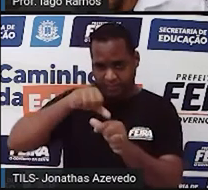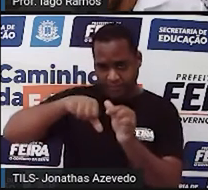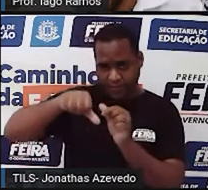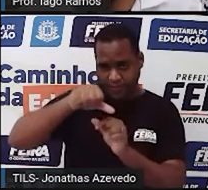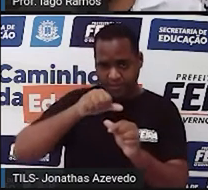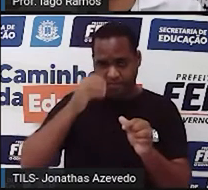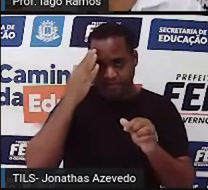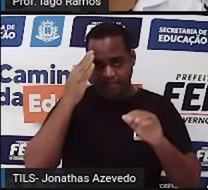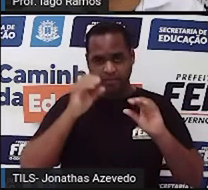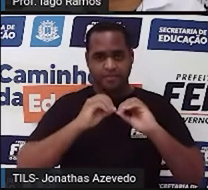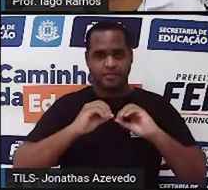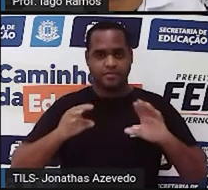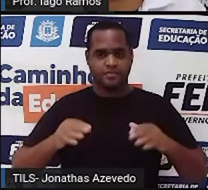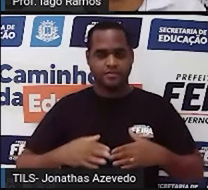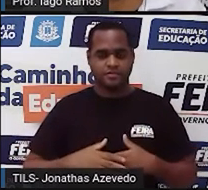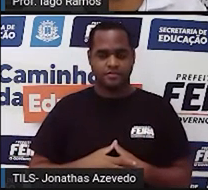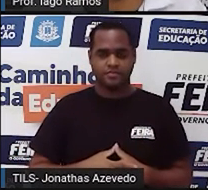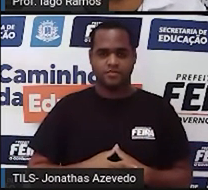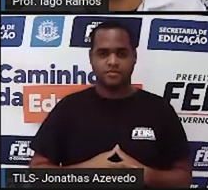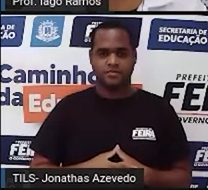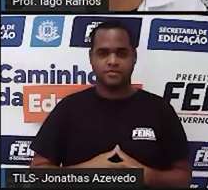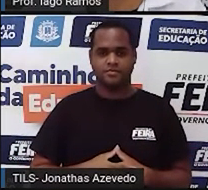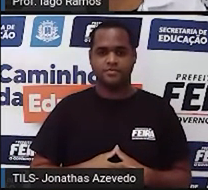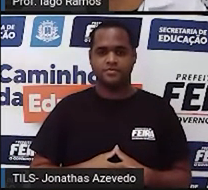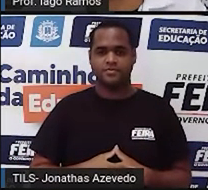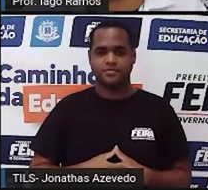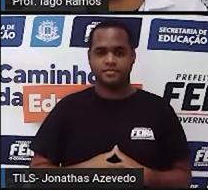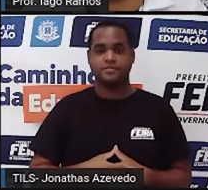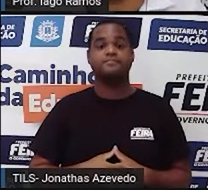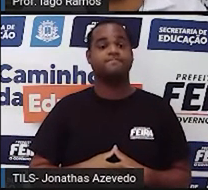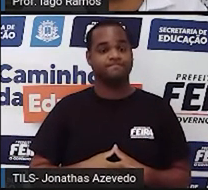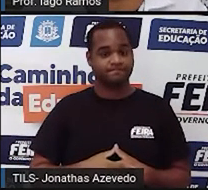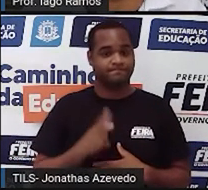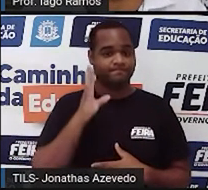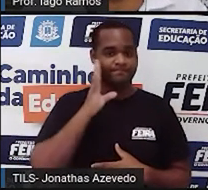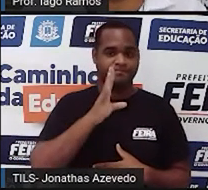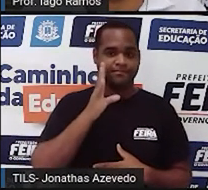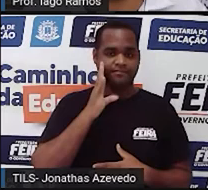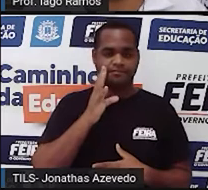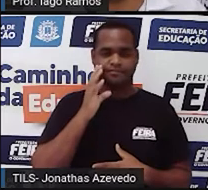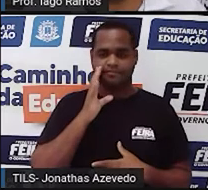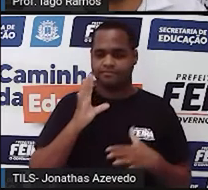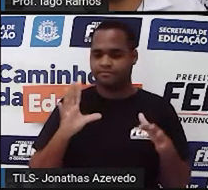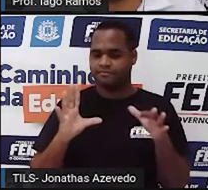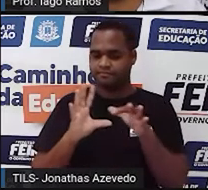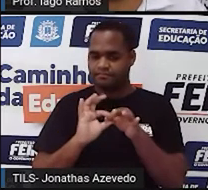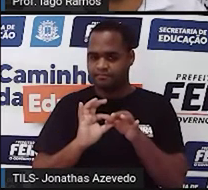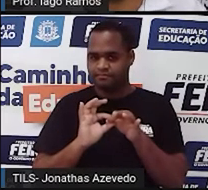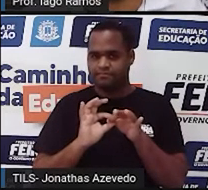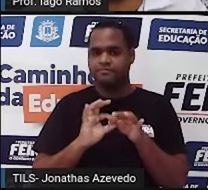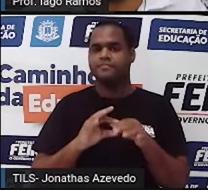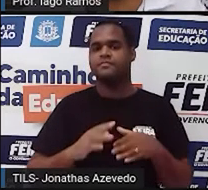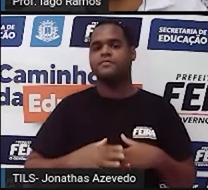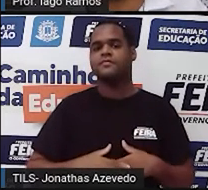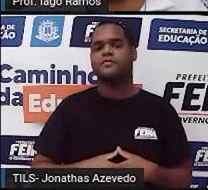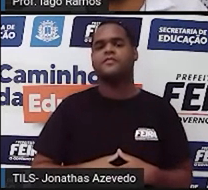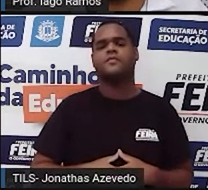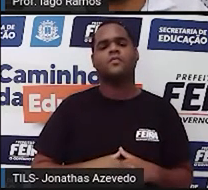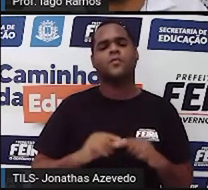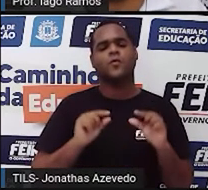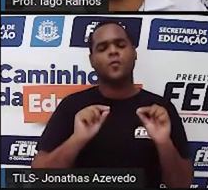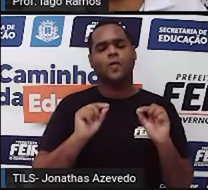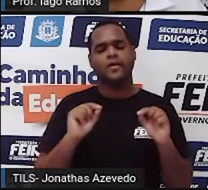Vamos para a próxima? Olha só essa. Essa também é legal. É a propriedade associativa. Essa